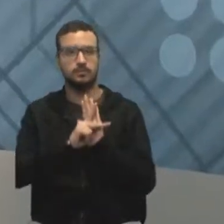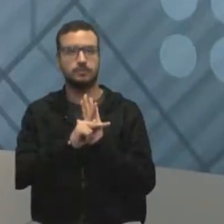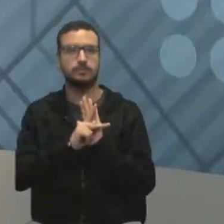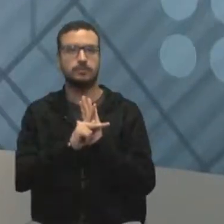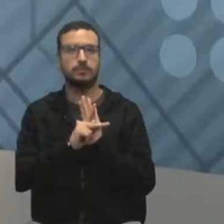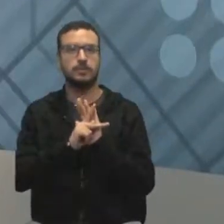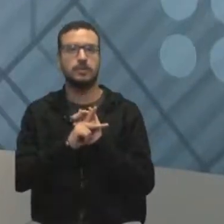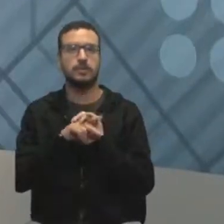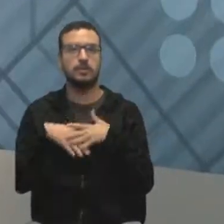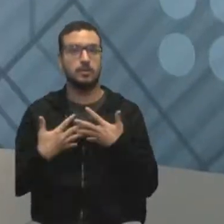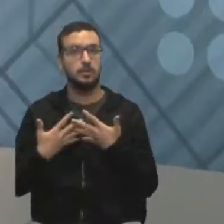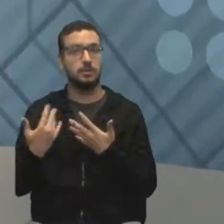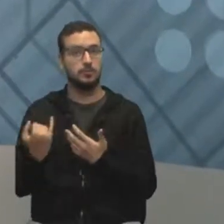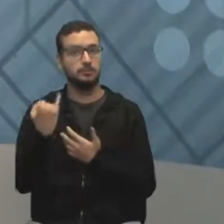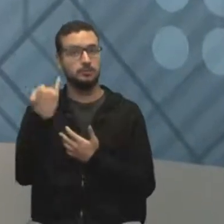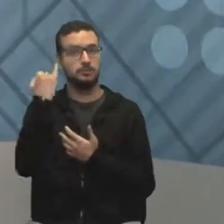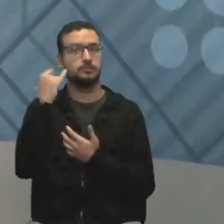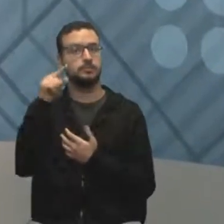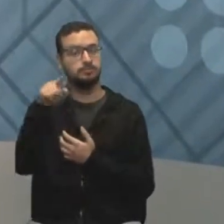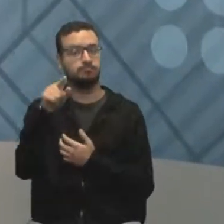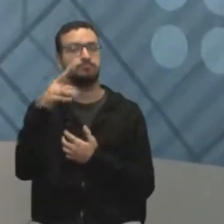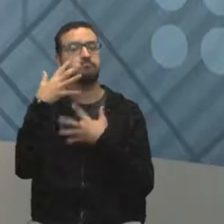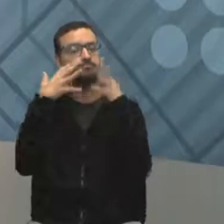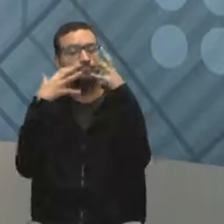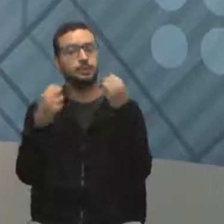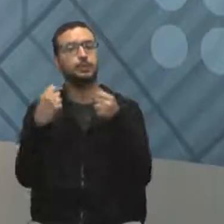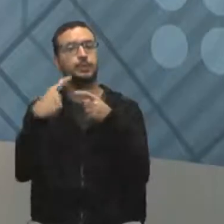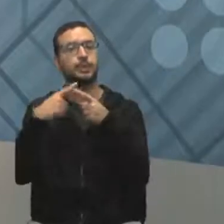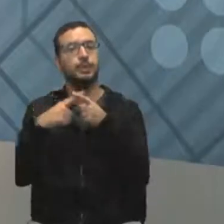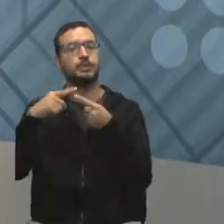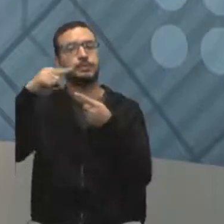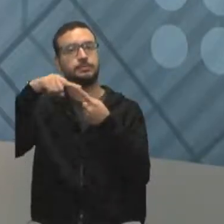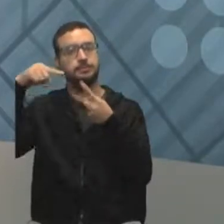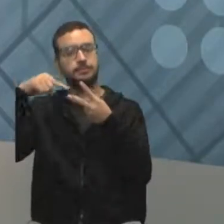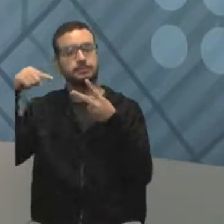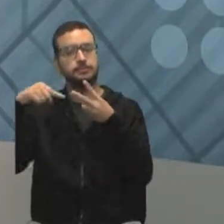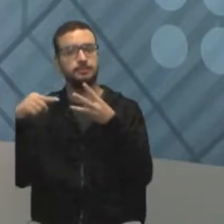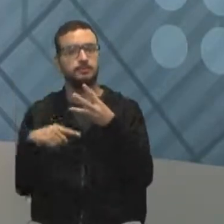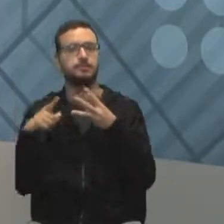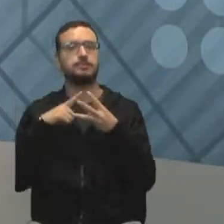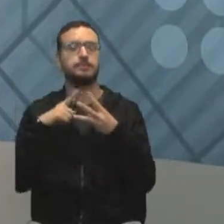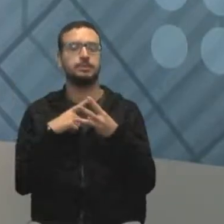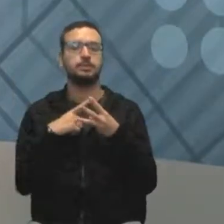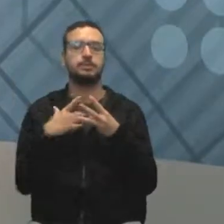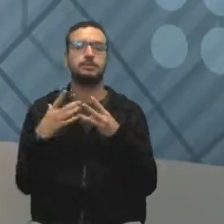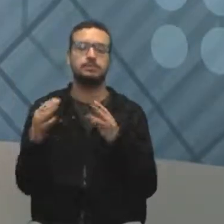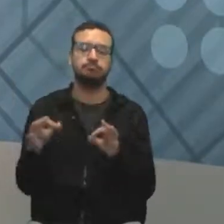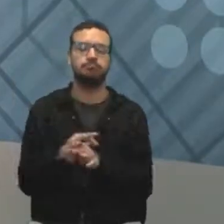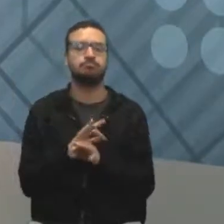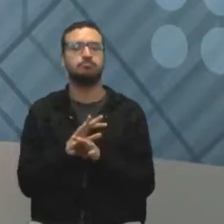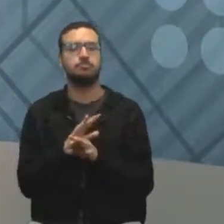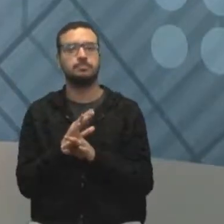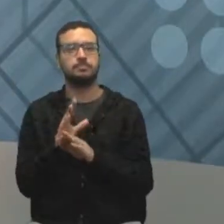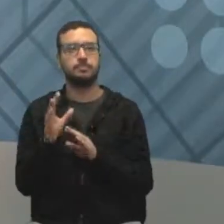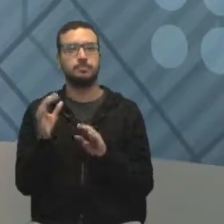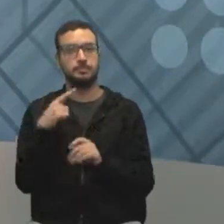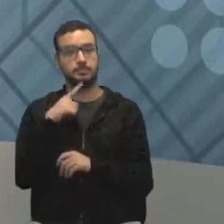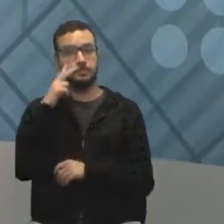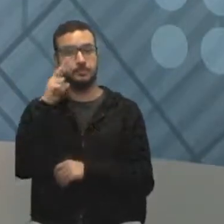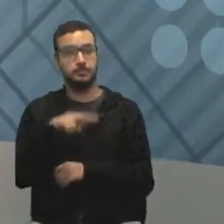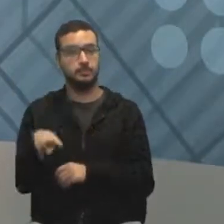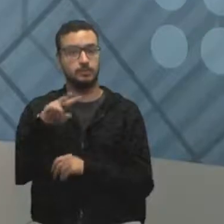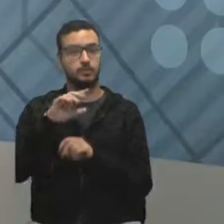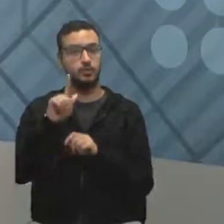Combinado? Então, é importante que você fique atento, porque essas três áreas, elas complementam o que nós já falamos e dão essa visão geral do